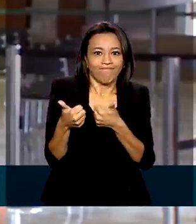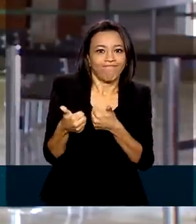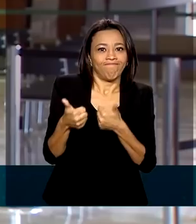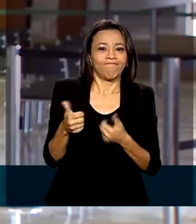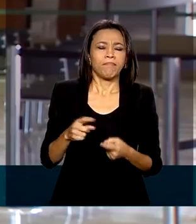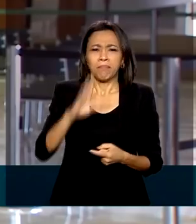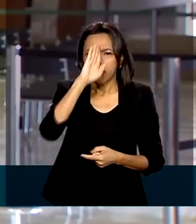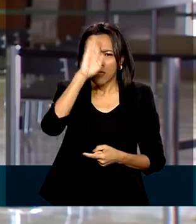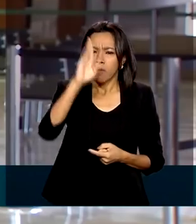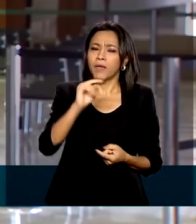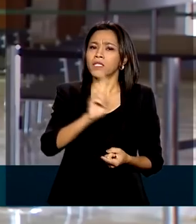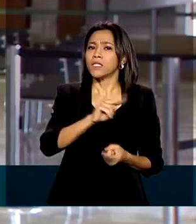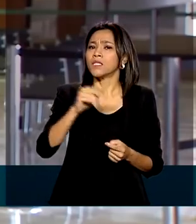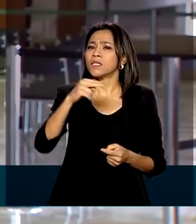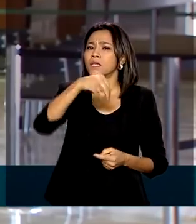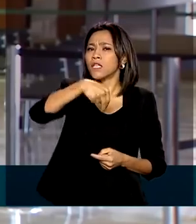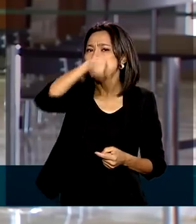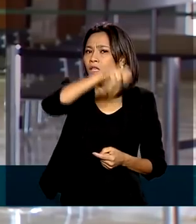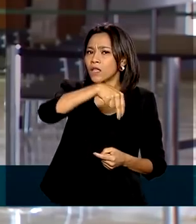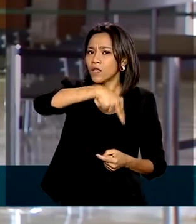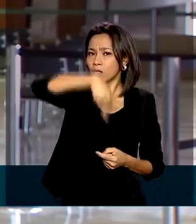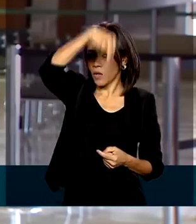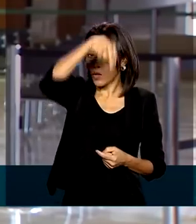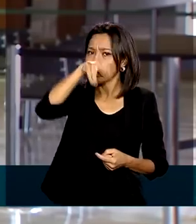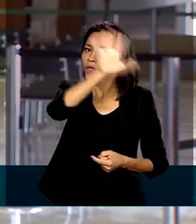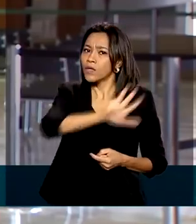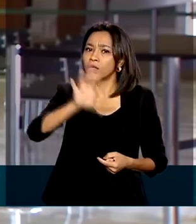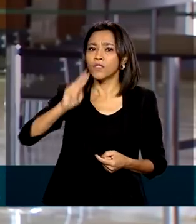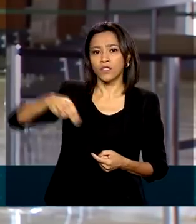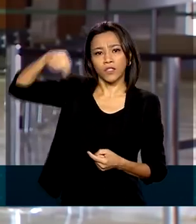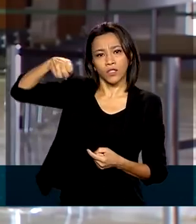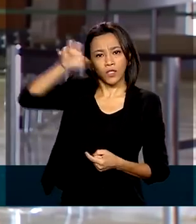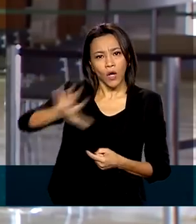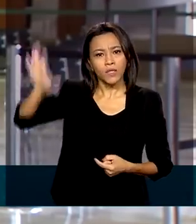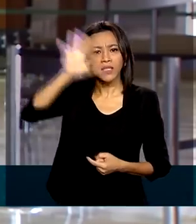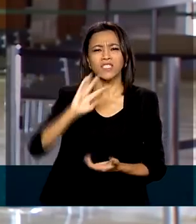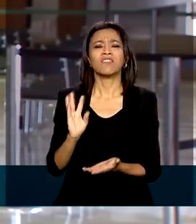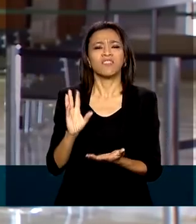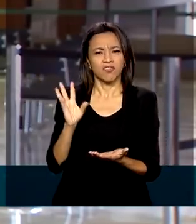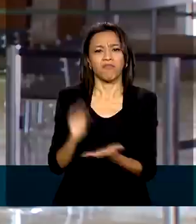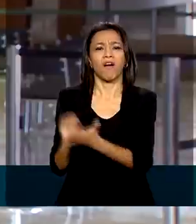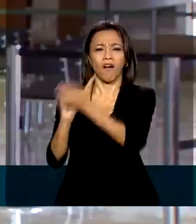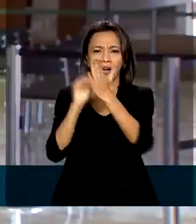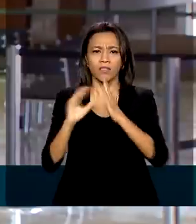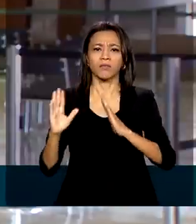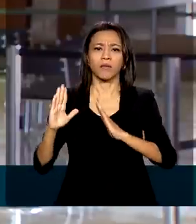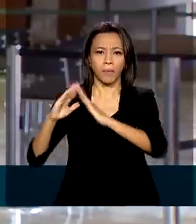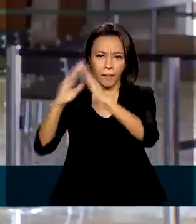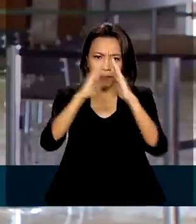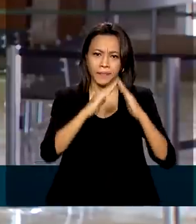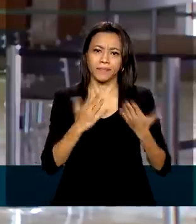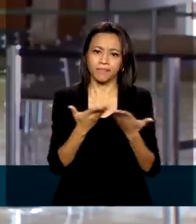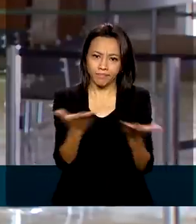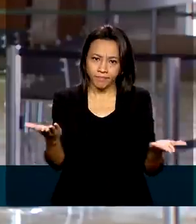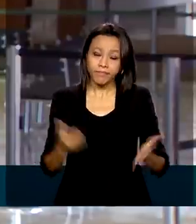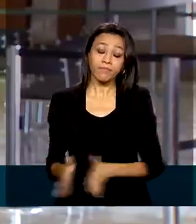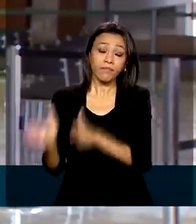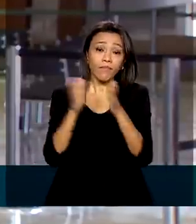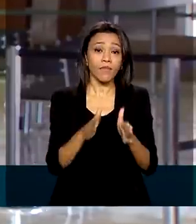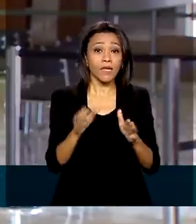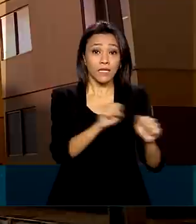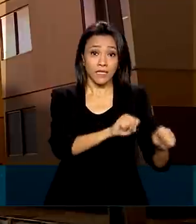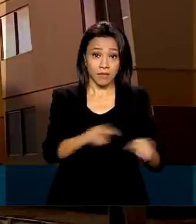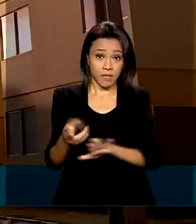nas regiões norte e nordeste, onde há maior carência habitacional. Olha, só para fazer um balanço, para relembrar, na semana passada o governo